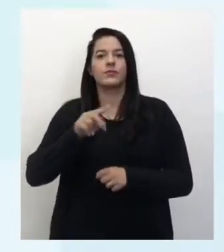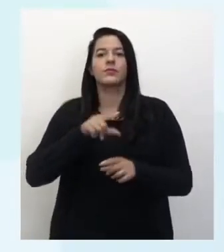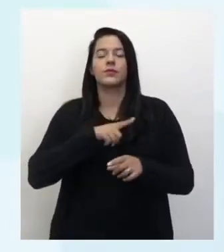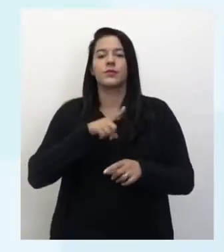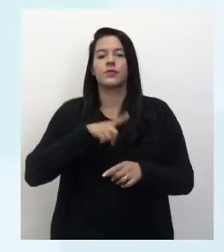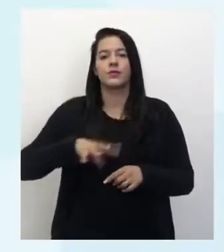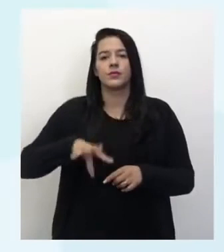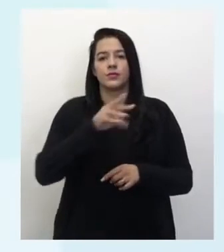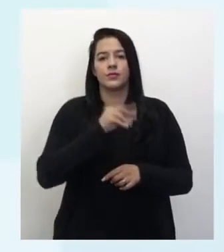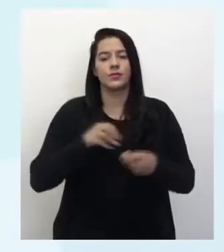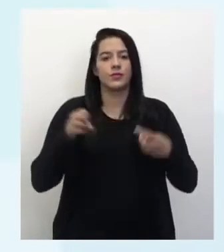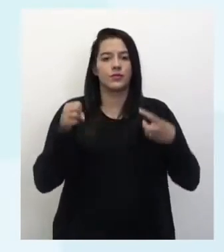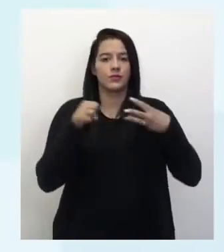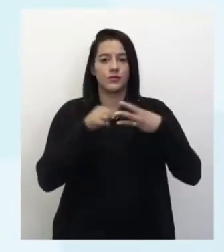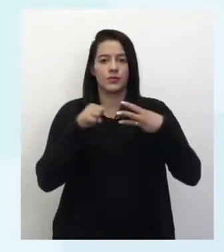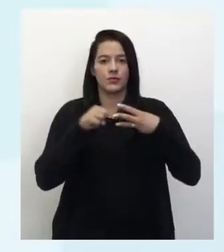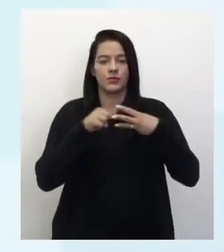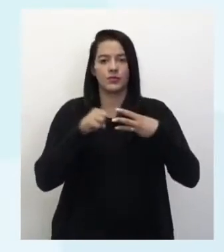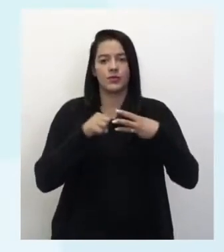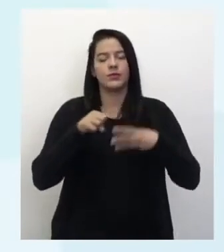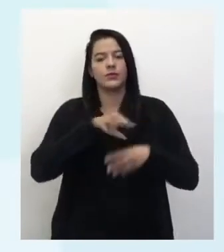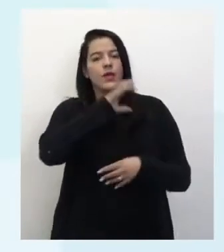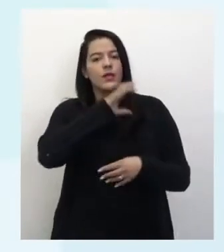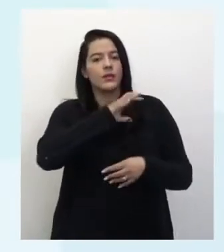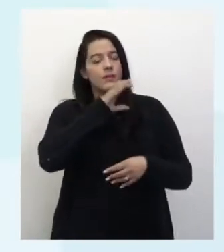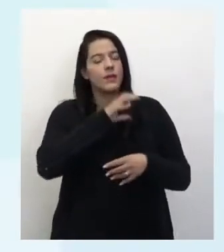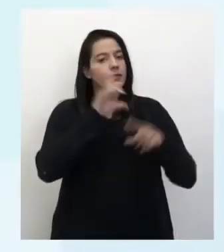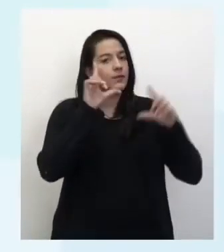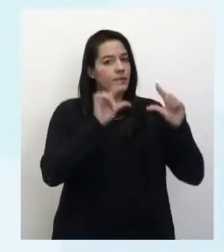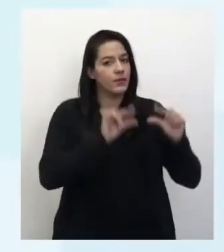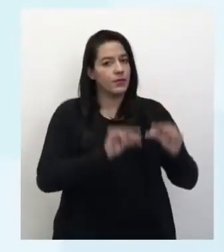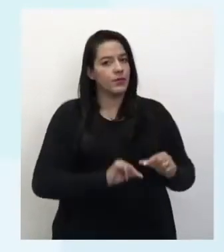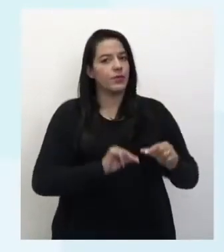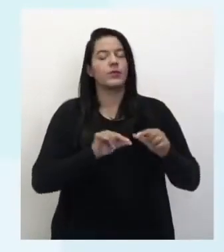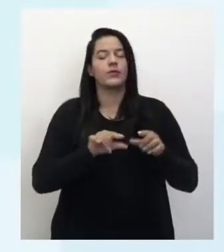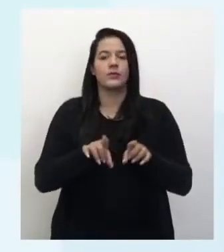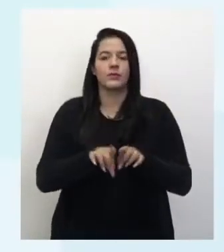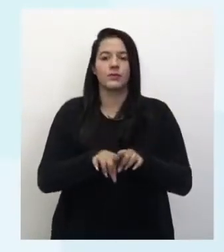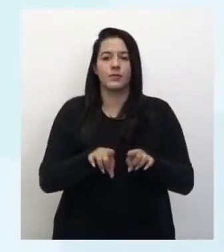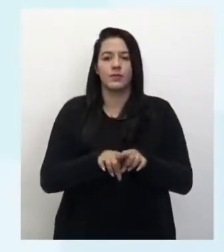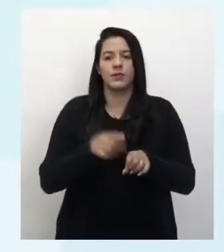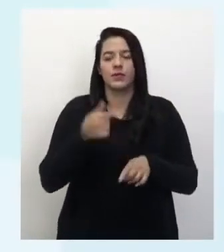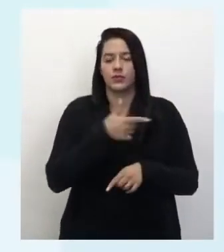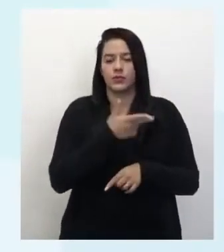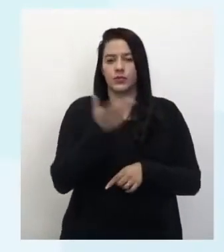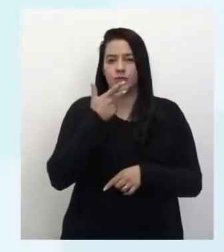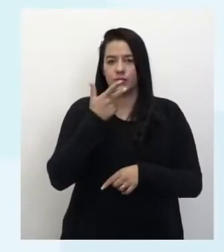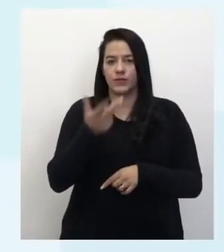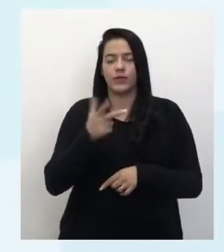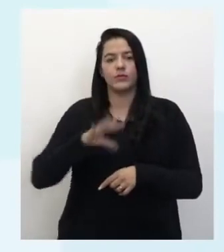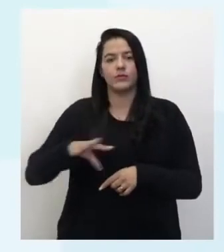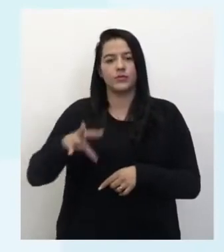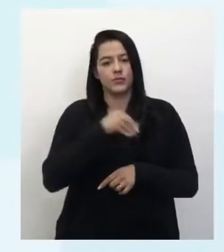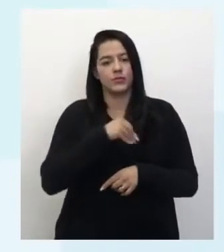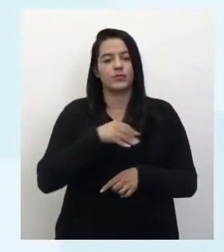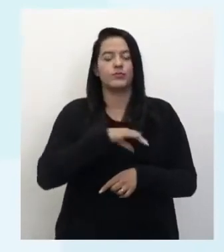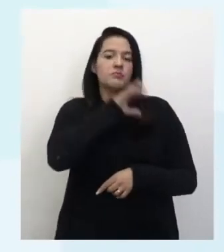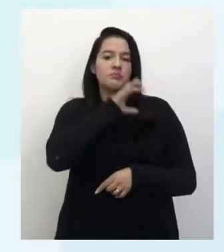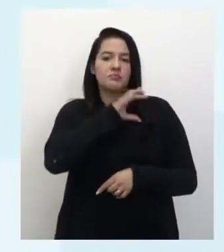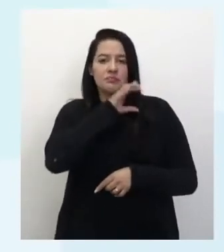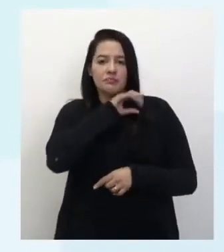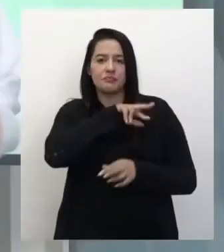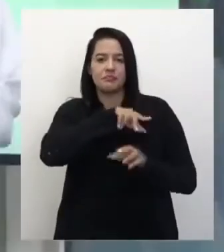células animais tendem a ser um pouquinho menor que as células vegetais. Lógico que, quando a gente fala de seres vivos, toda regra tem muita exceção,